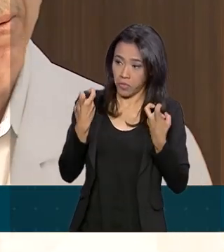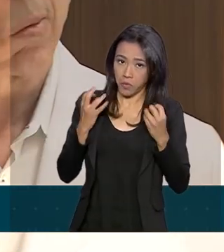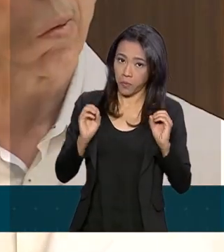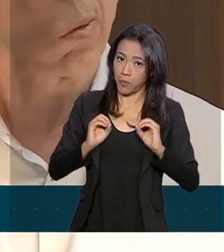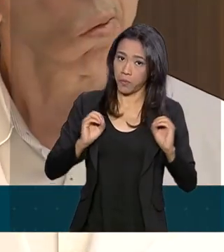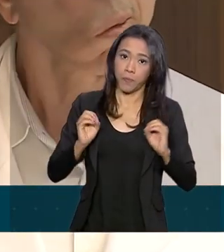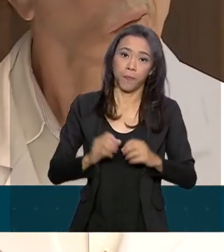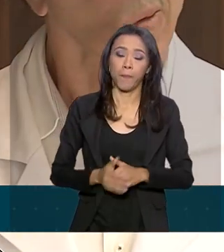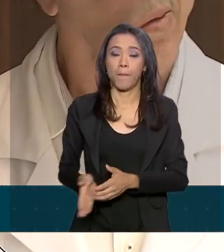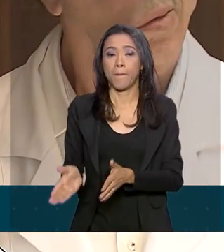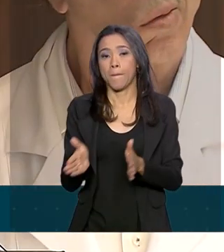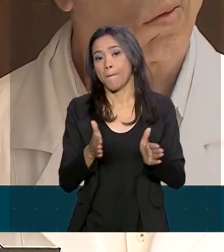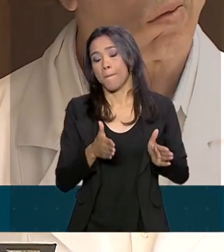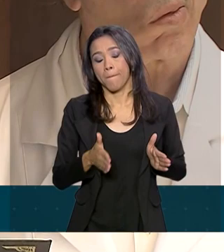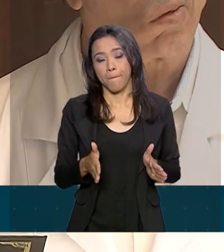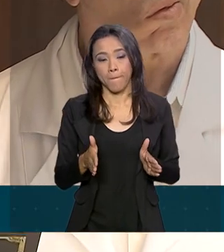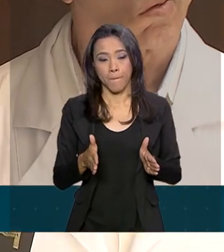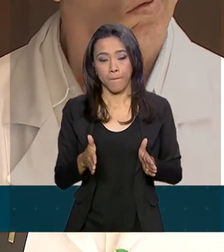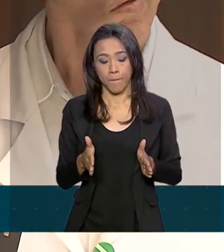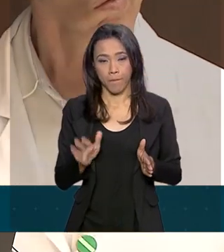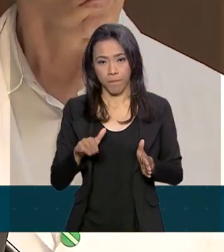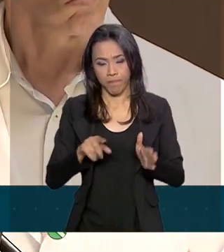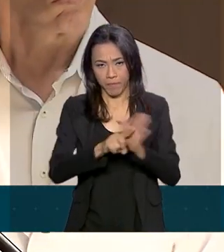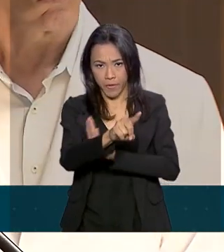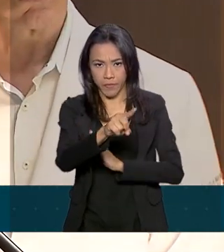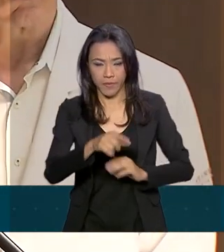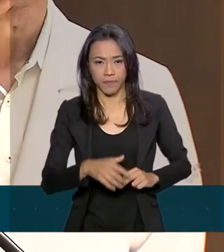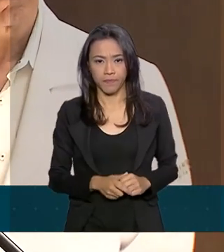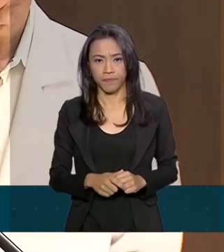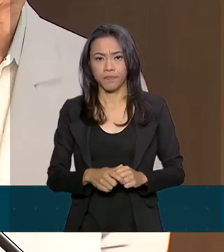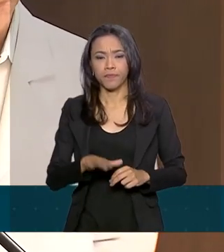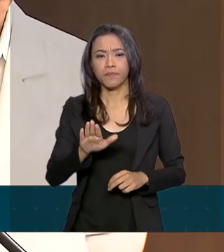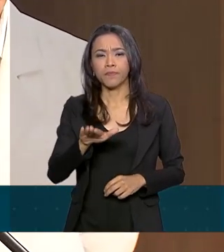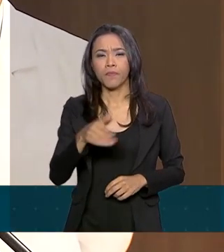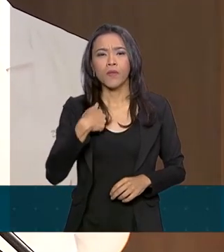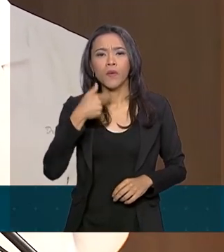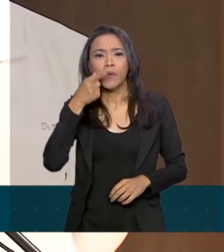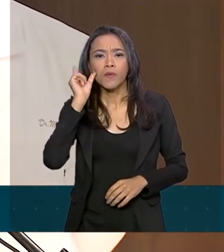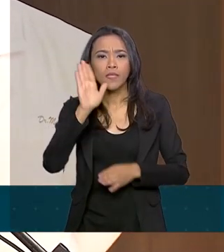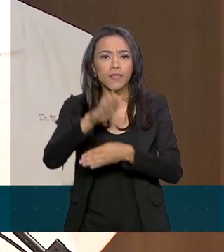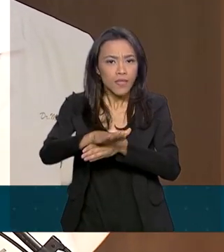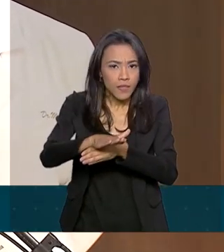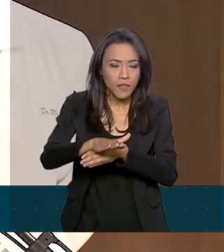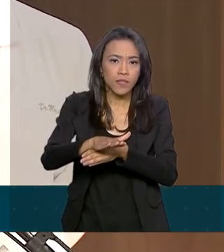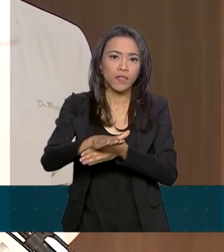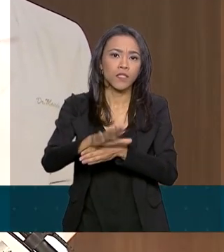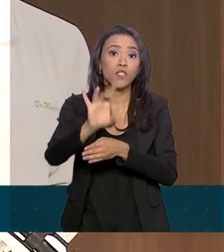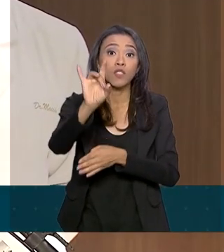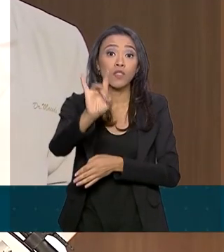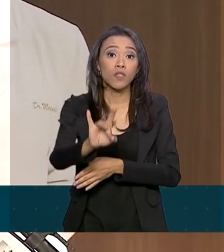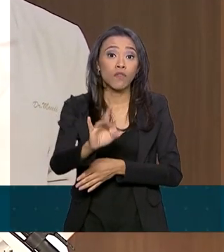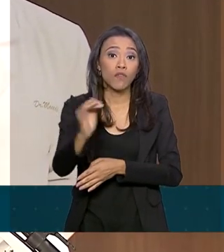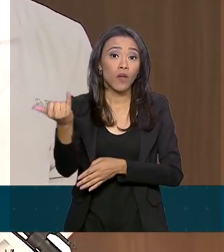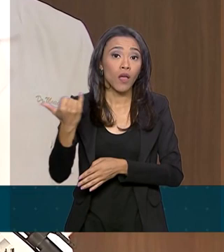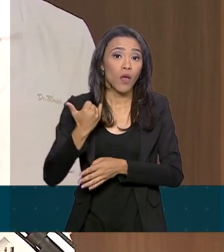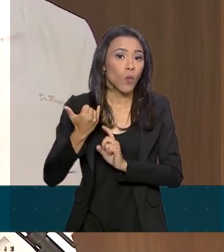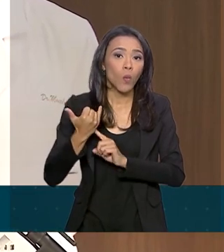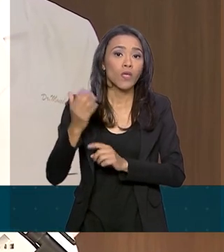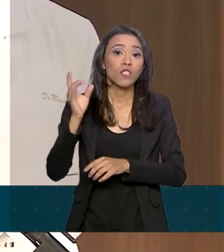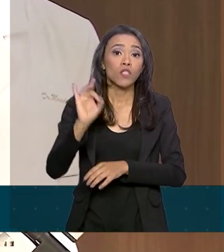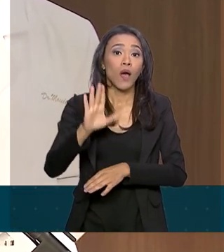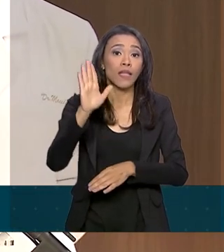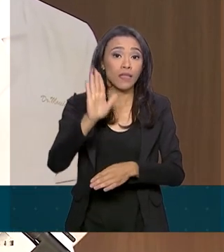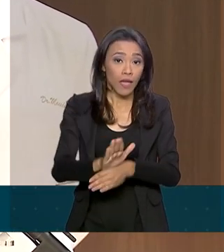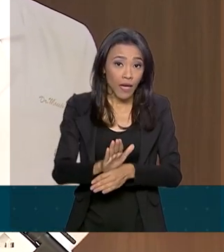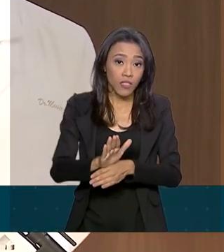Eu tenho duas perguntas, uma para o doutor Macedo e outra para o general. Doutor, ontem à tarde foi passado que, só à tarde, o presidente caminhou cerca